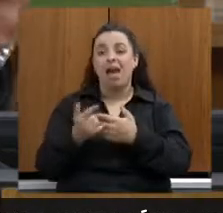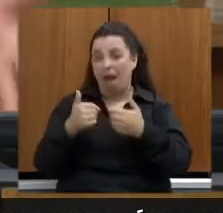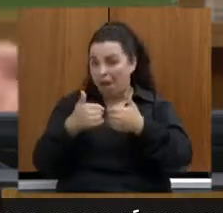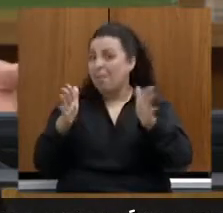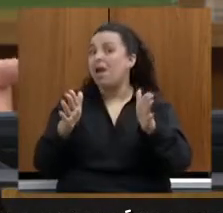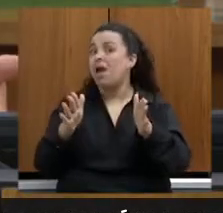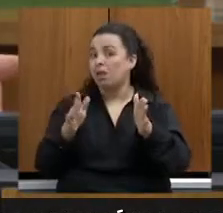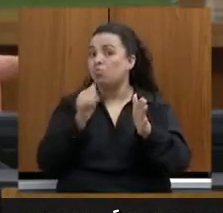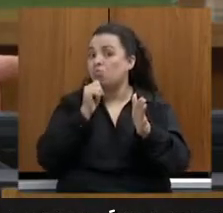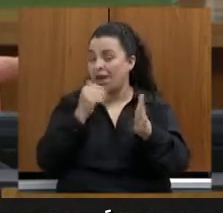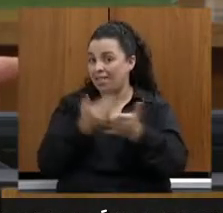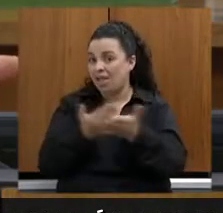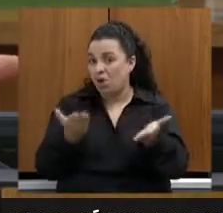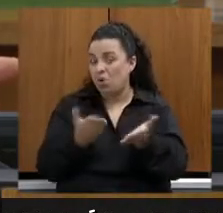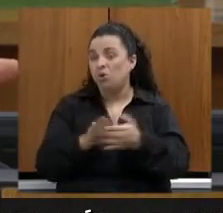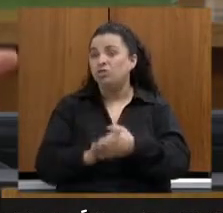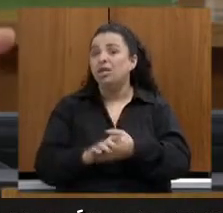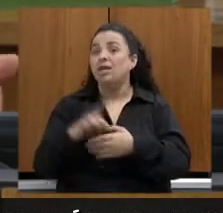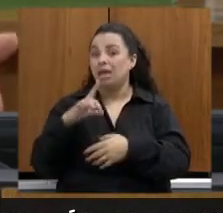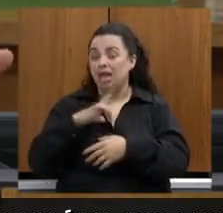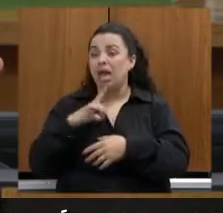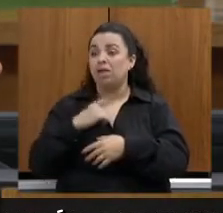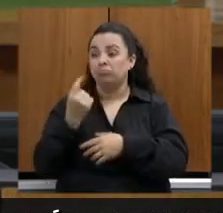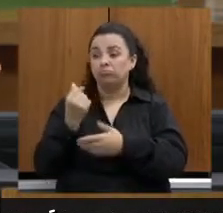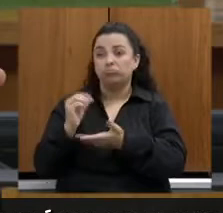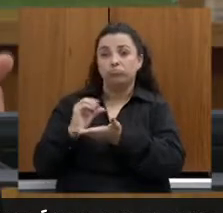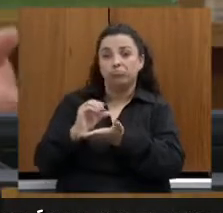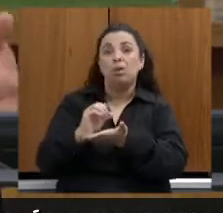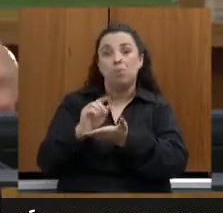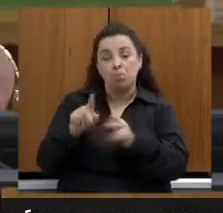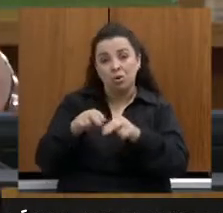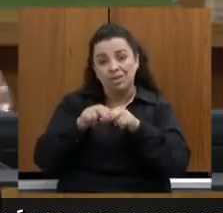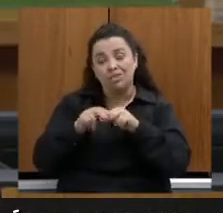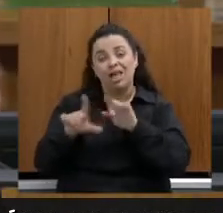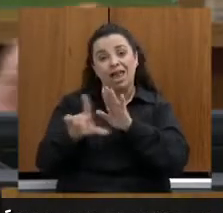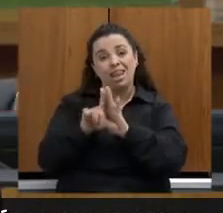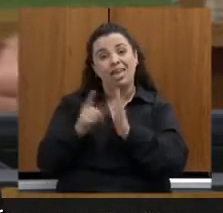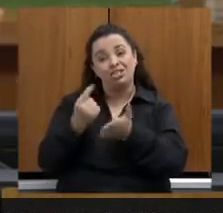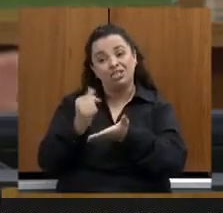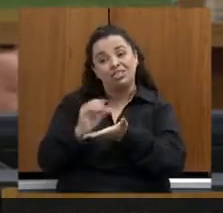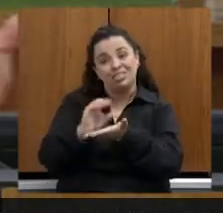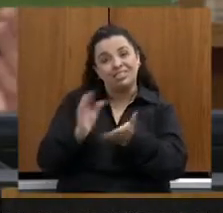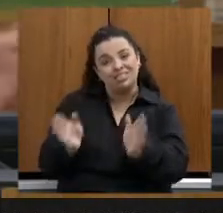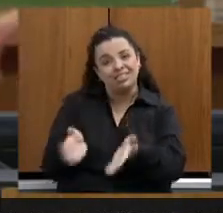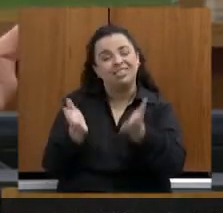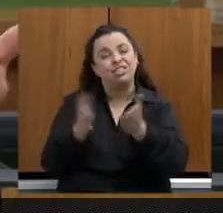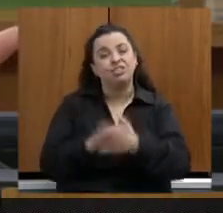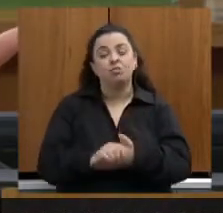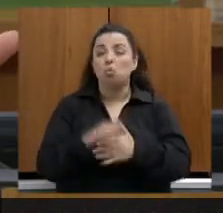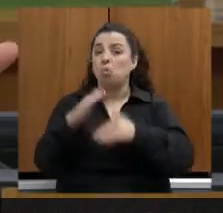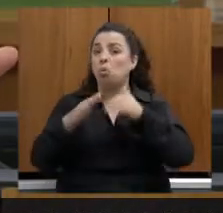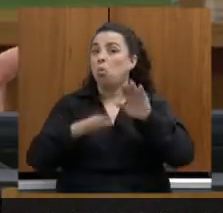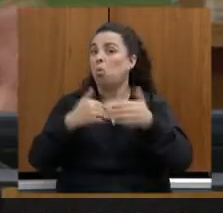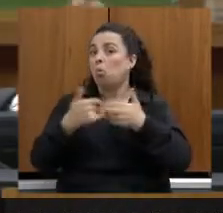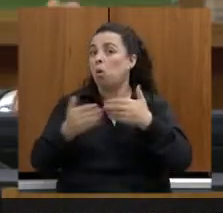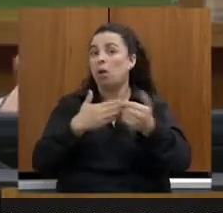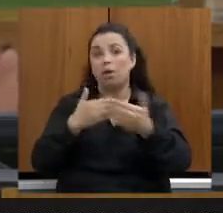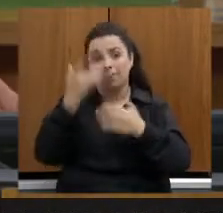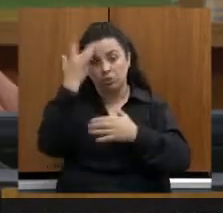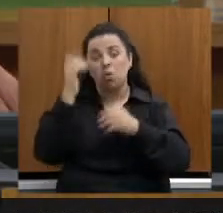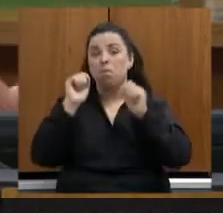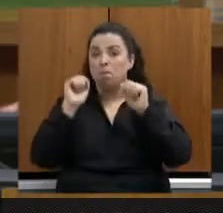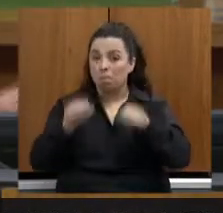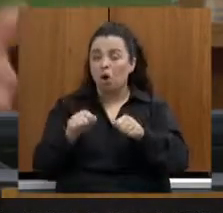disponibilizados na nossa lei de incentivo. Qualquer pessoa pode entrar hoje e propor